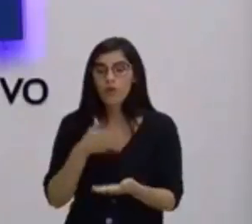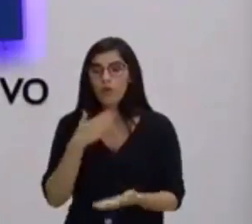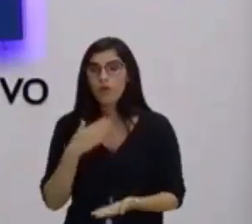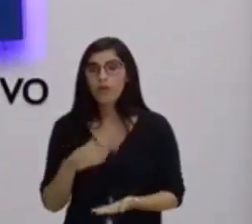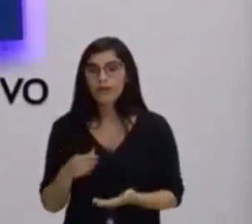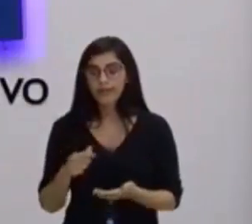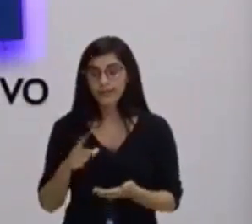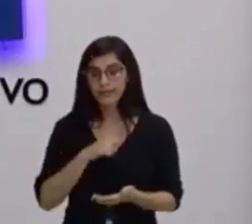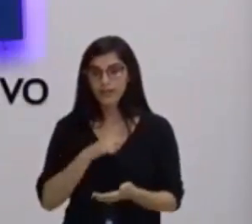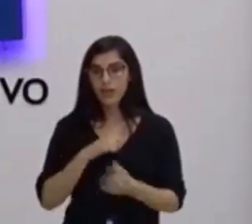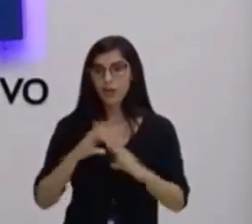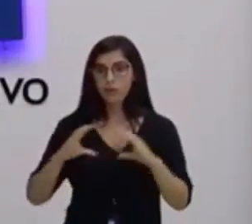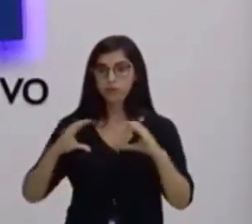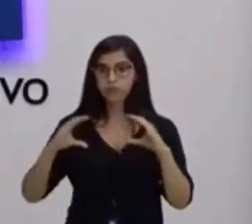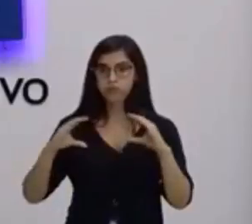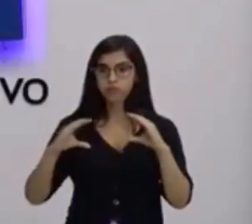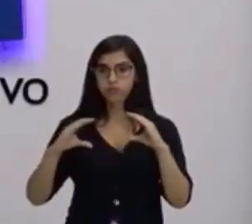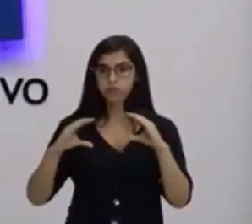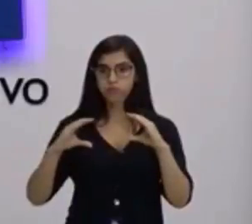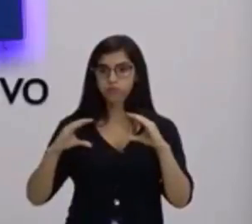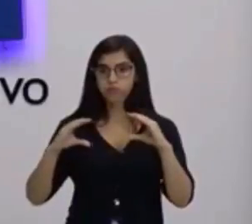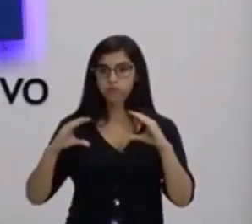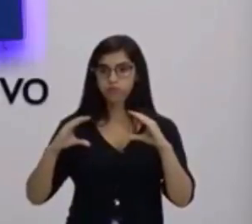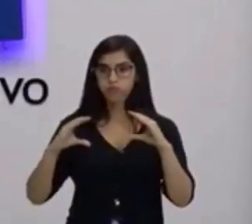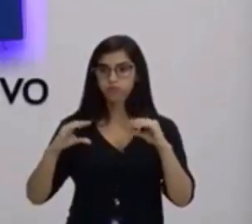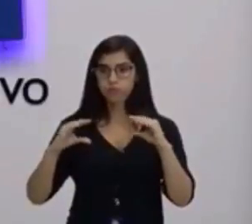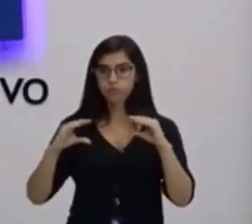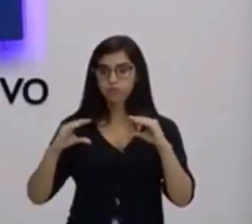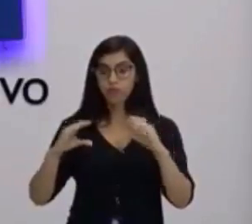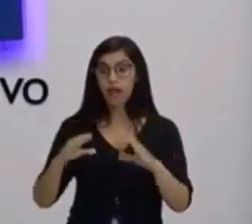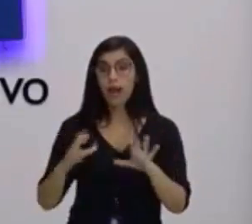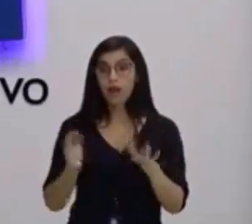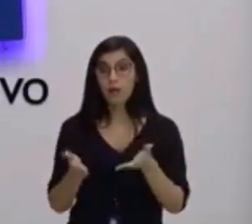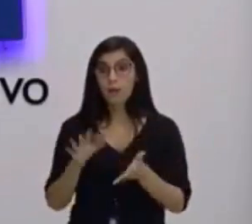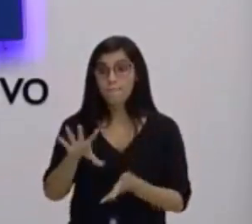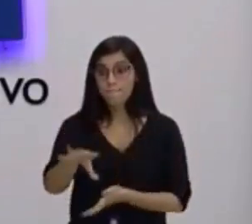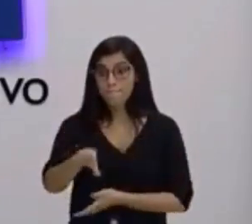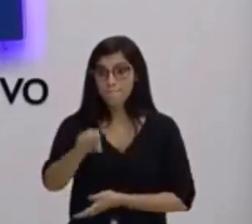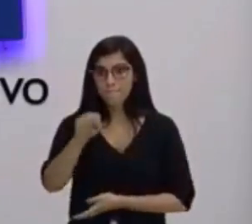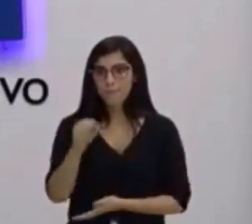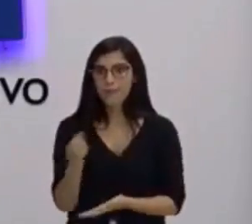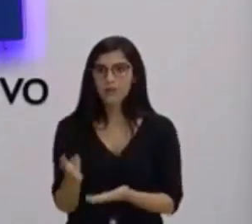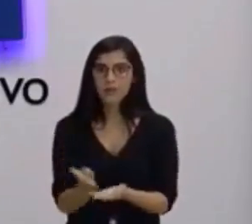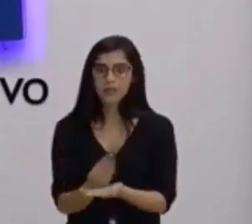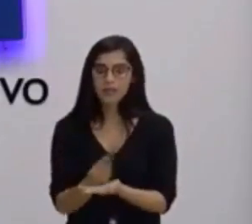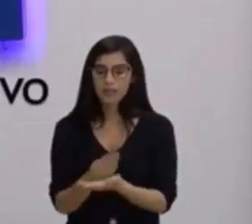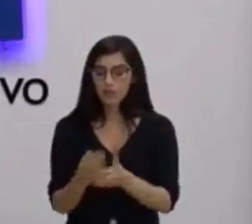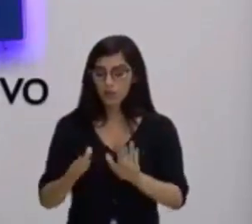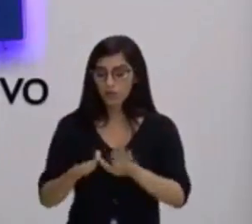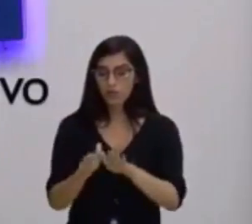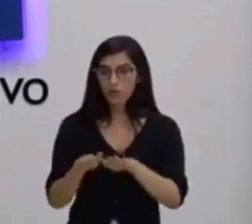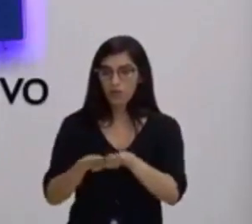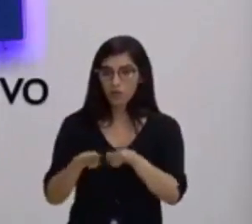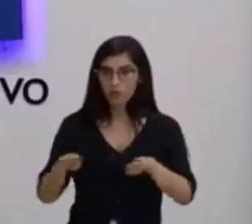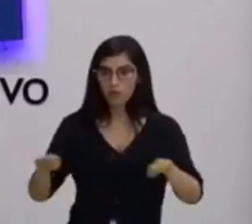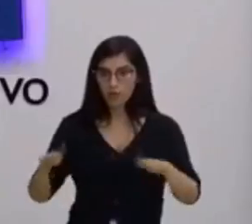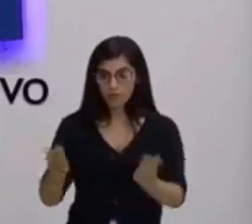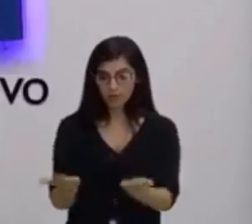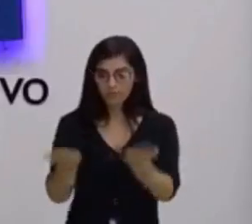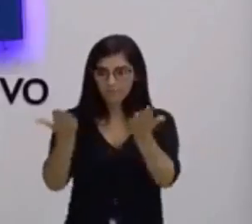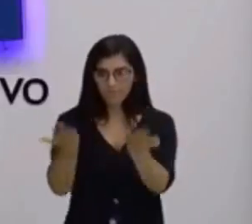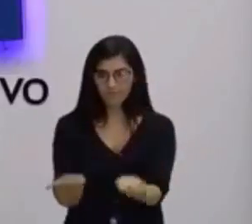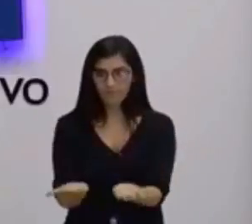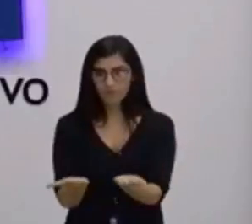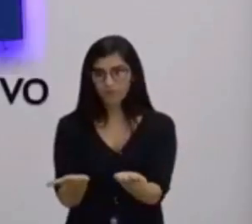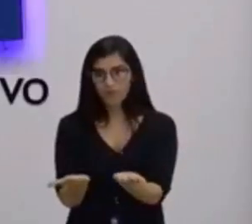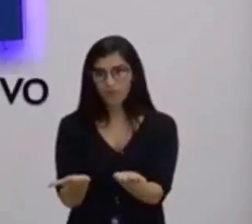uma certa grossura. Pegue o seu caderno. Agora coloque assim na sua mão. Coloque aí na sua mão. Dessa